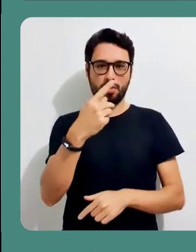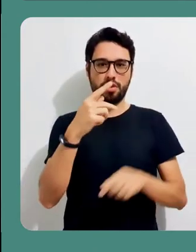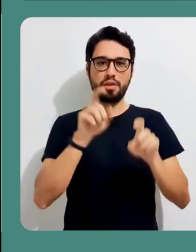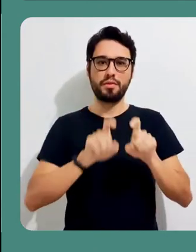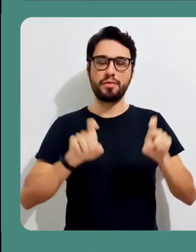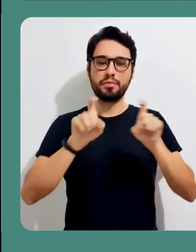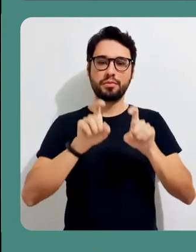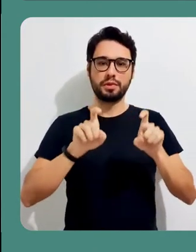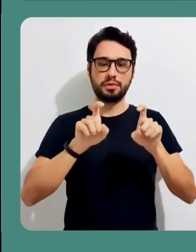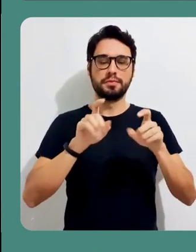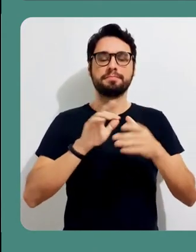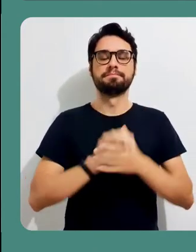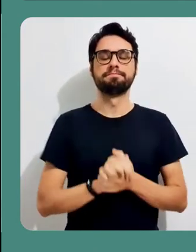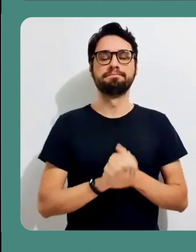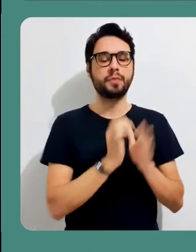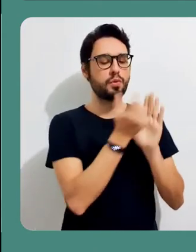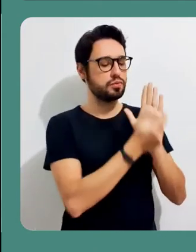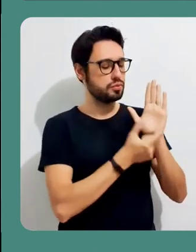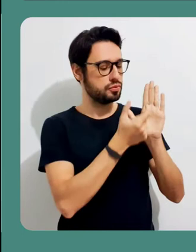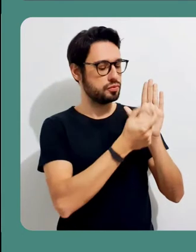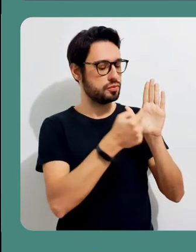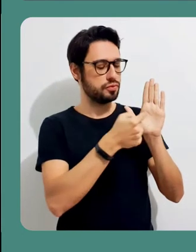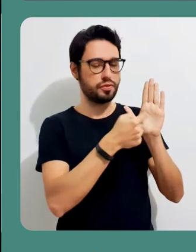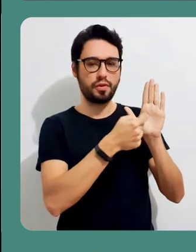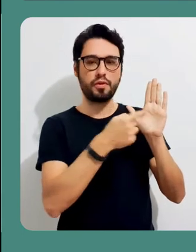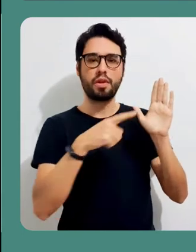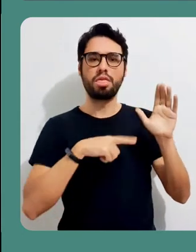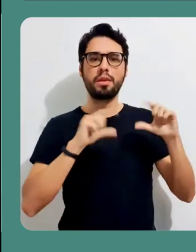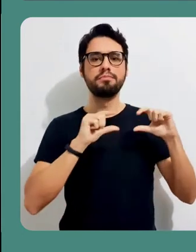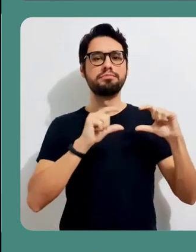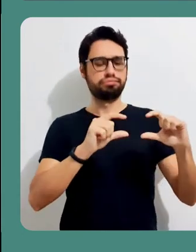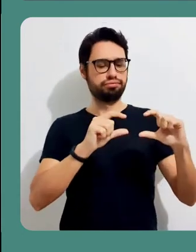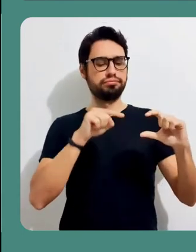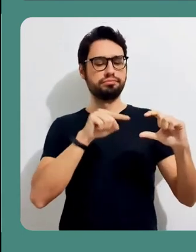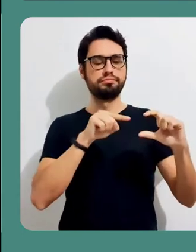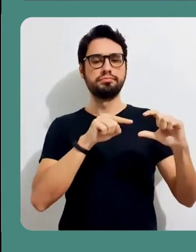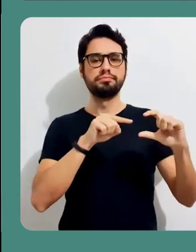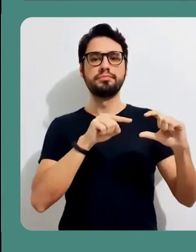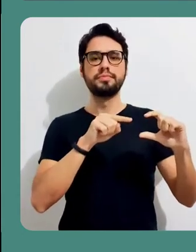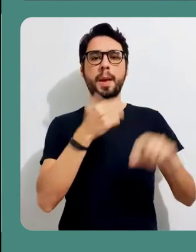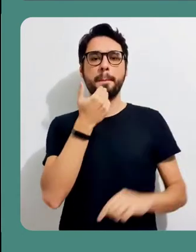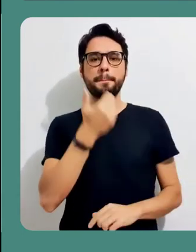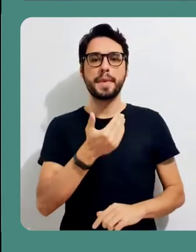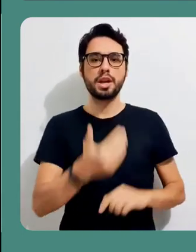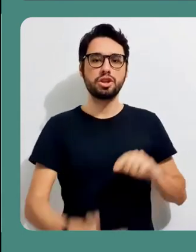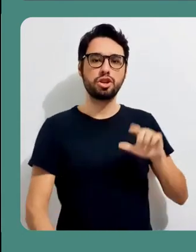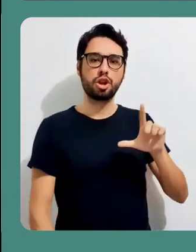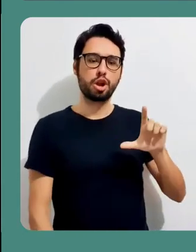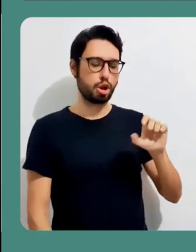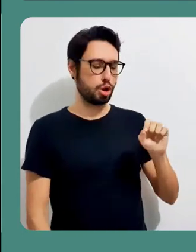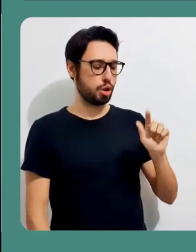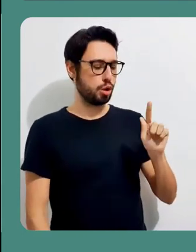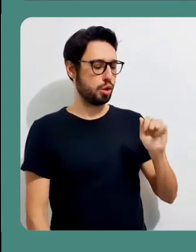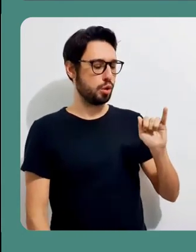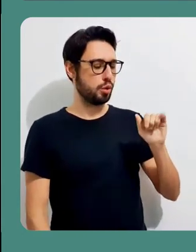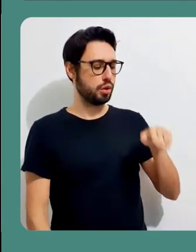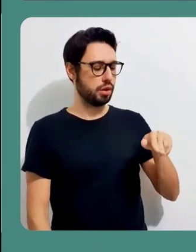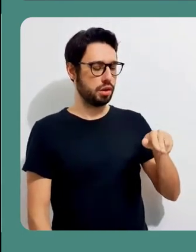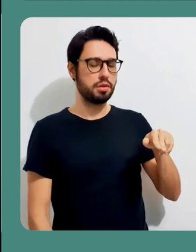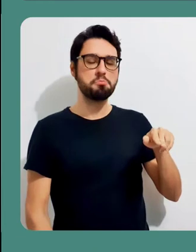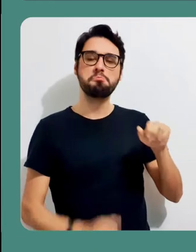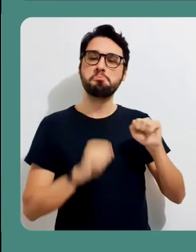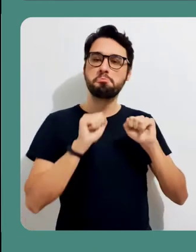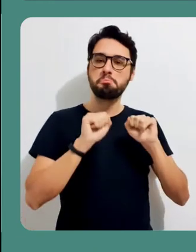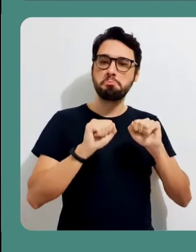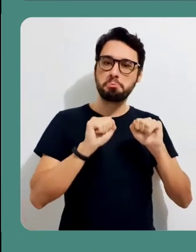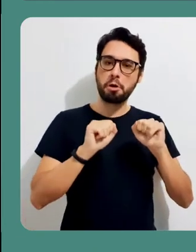área de trabalho. Quando você inicializar o software, então, ele vai aparecer para a gente essa janelinha, né? Onde ele vai pedir para a gente fazer